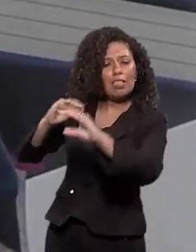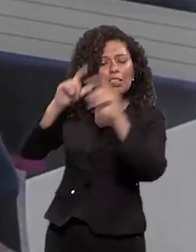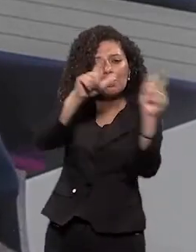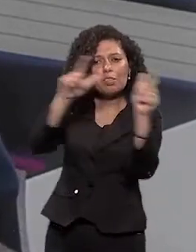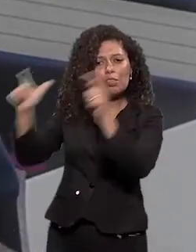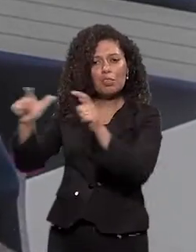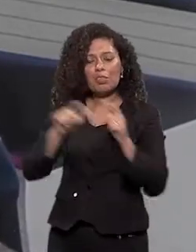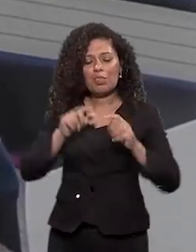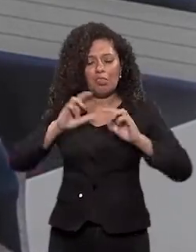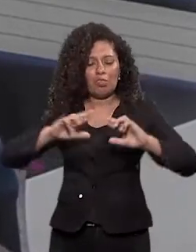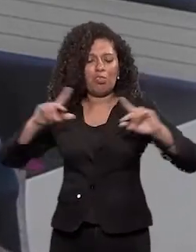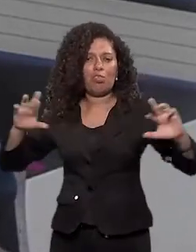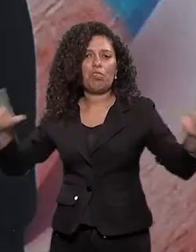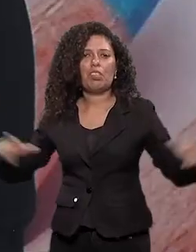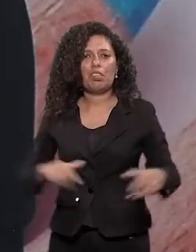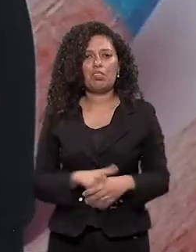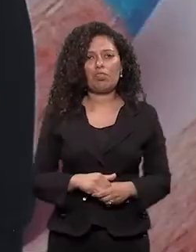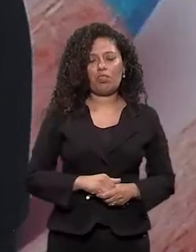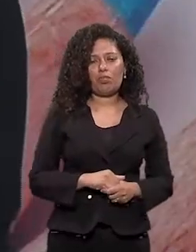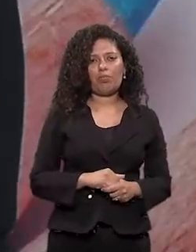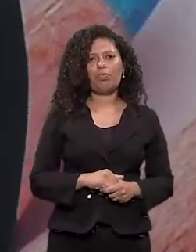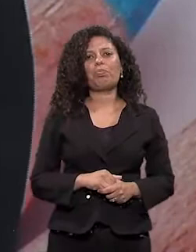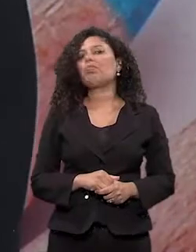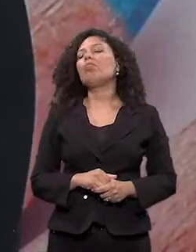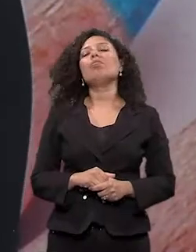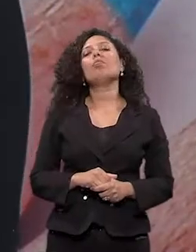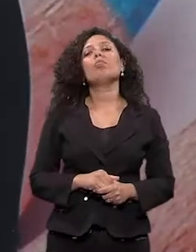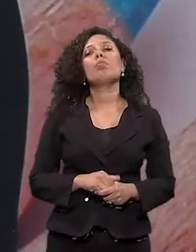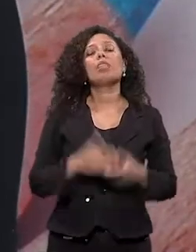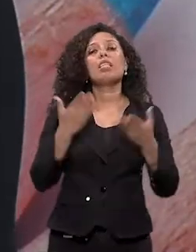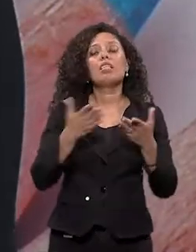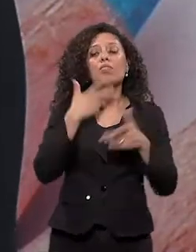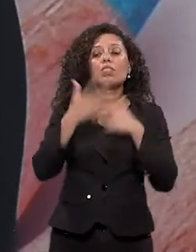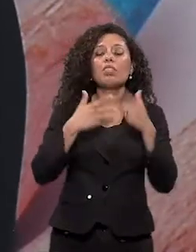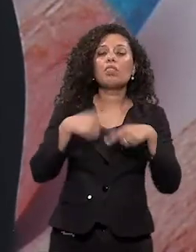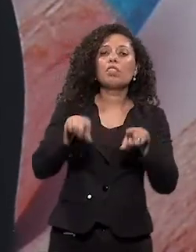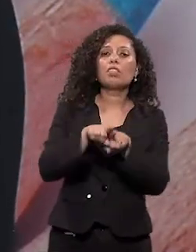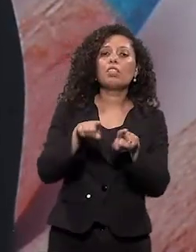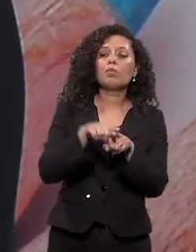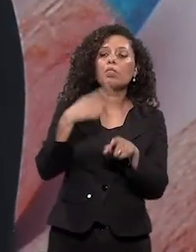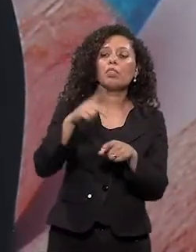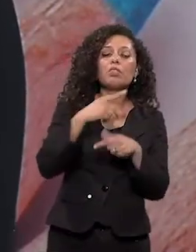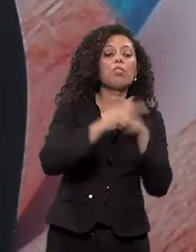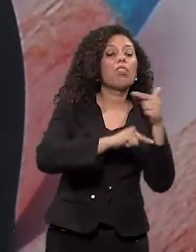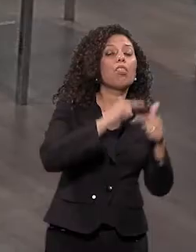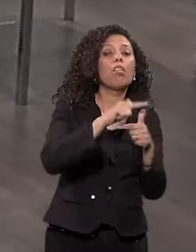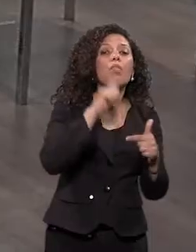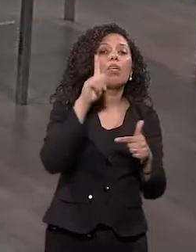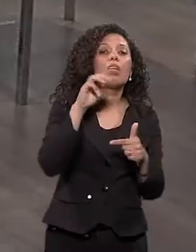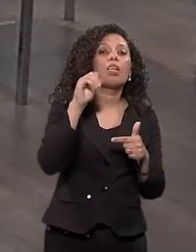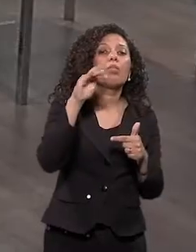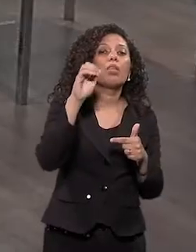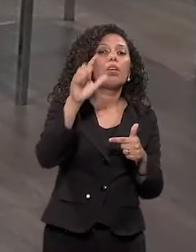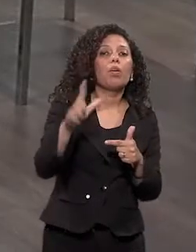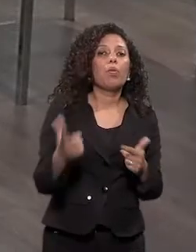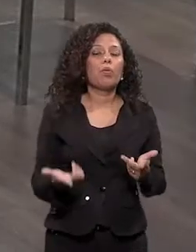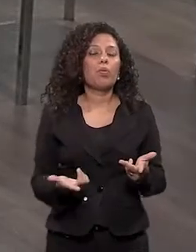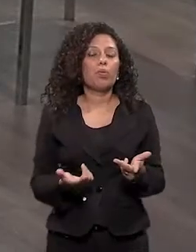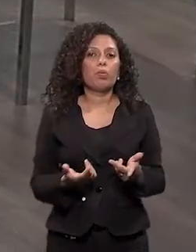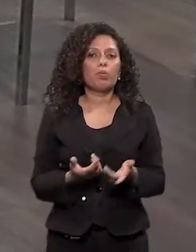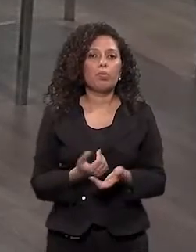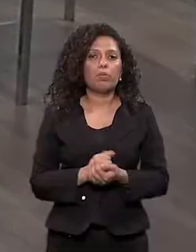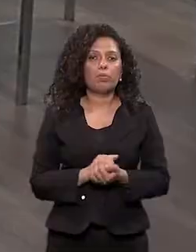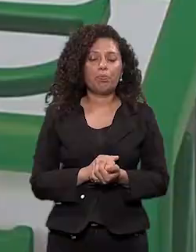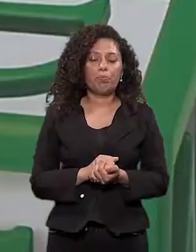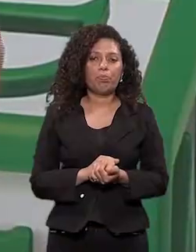É uma força muito grande, né? Quero voltar a falar disso. Queria que você falasse também da tua experiência, Gabriel, em relação... Eu